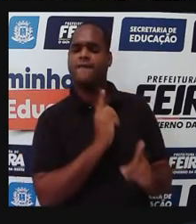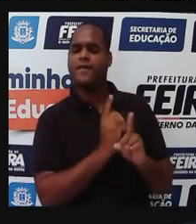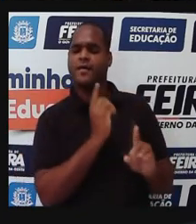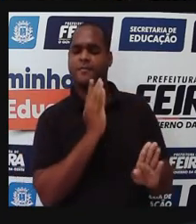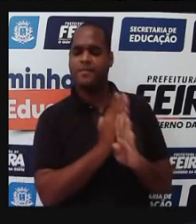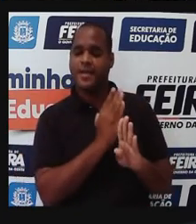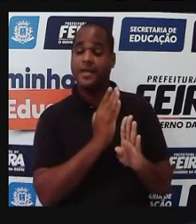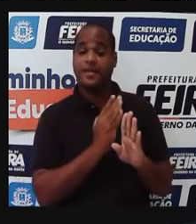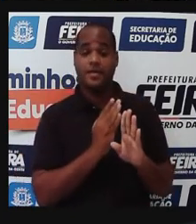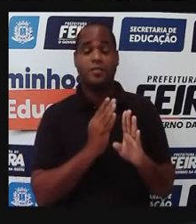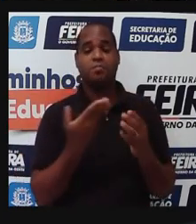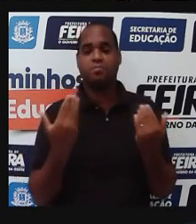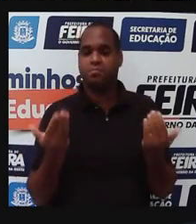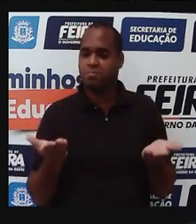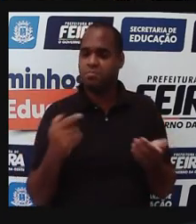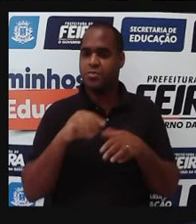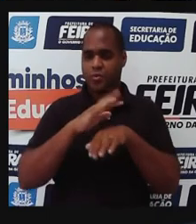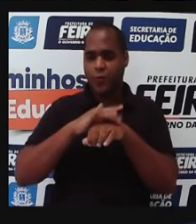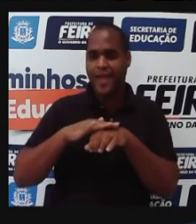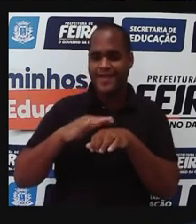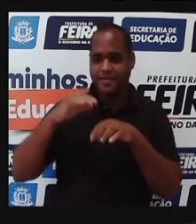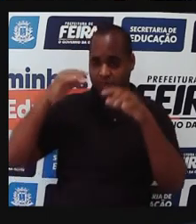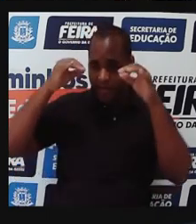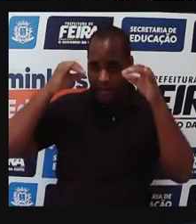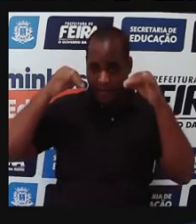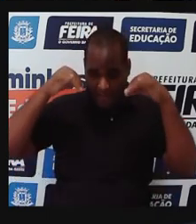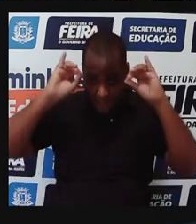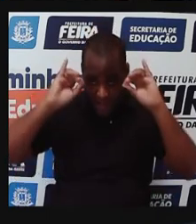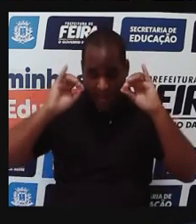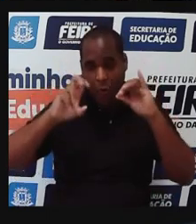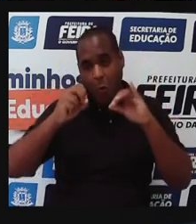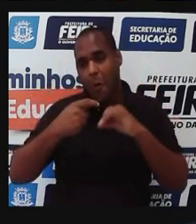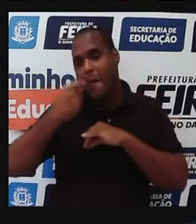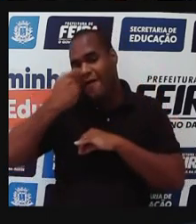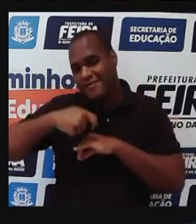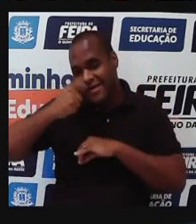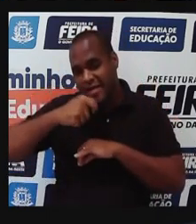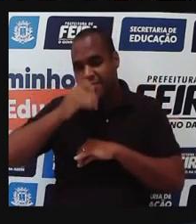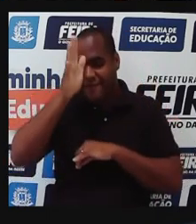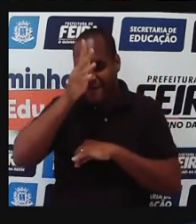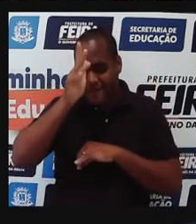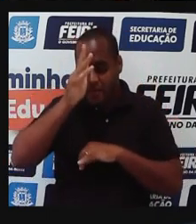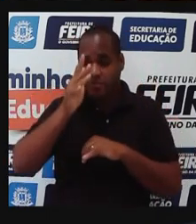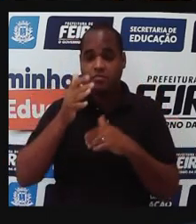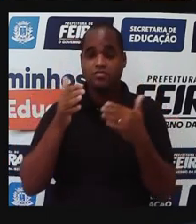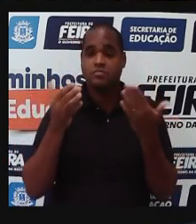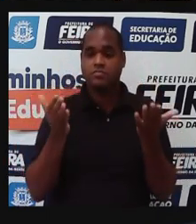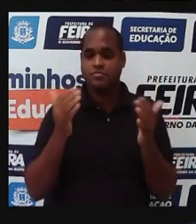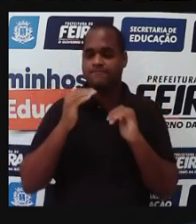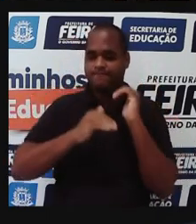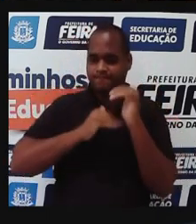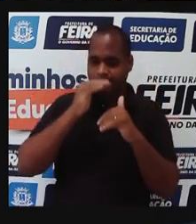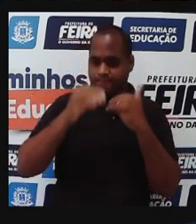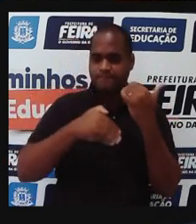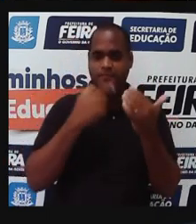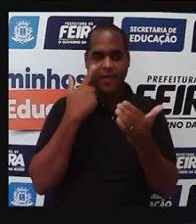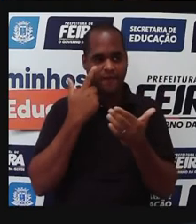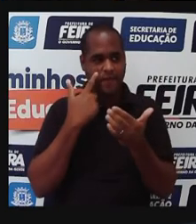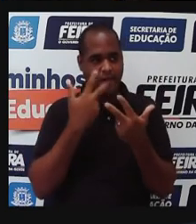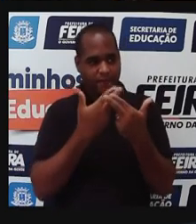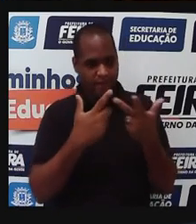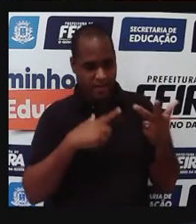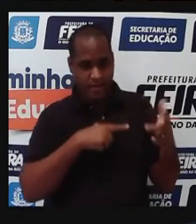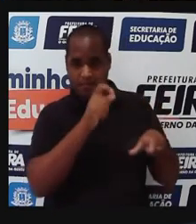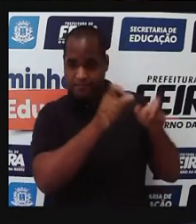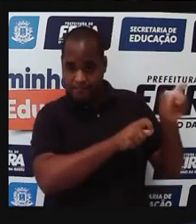doença da vaca louca ou de gripe aviária, é feito um processo de mata, todos os